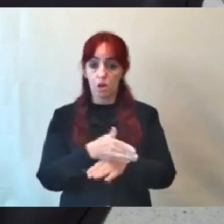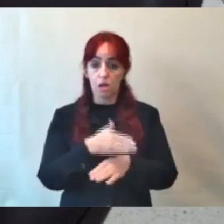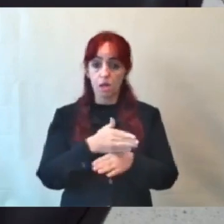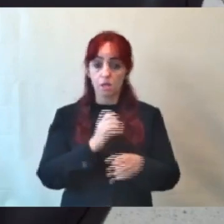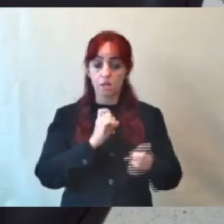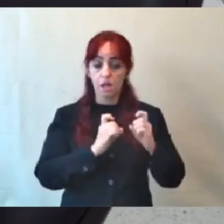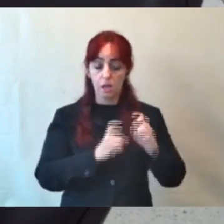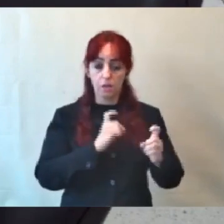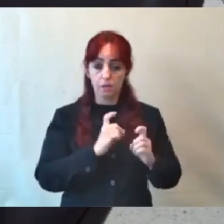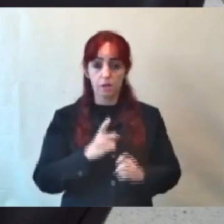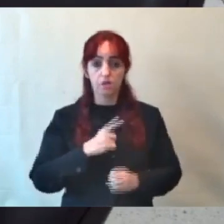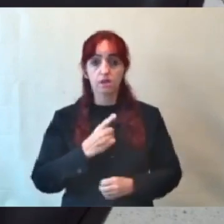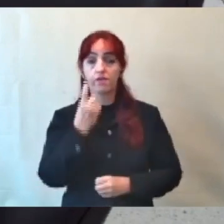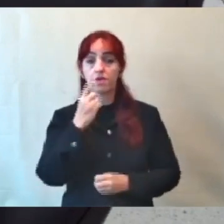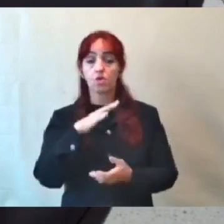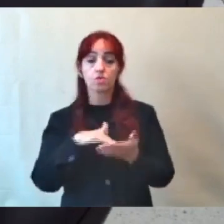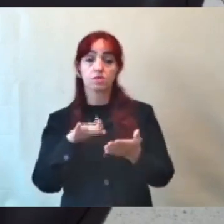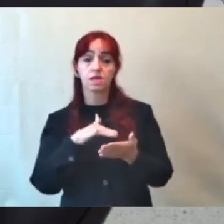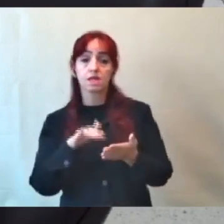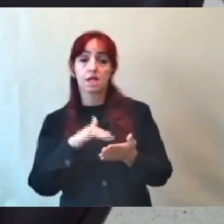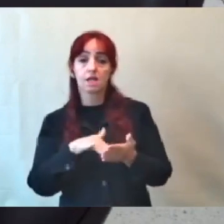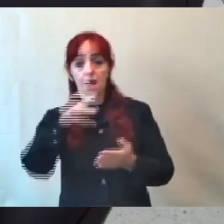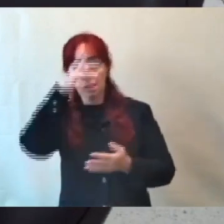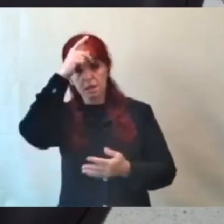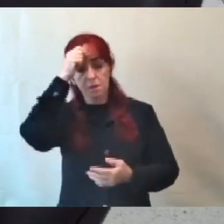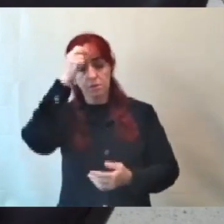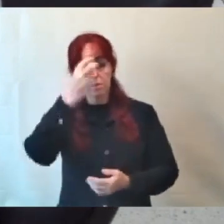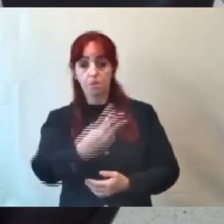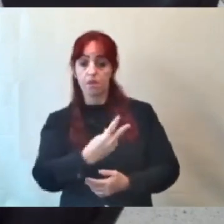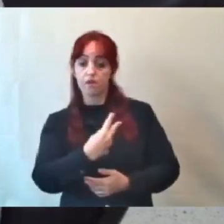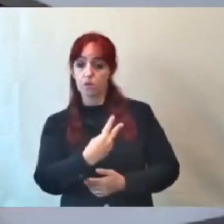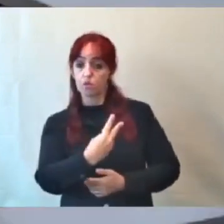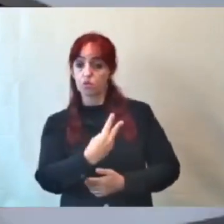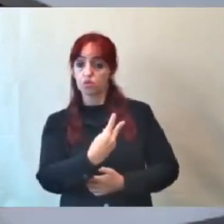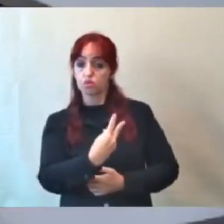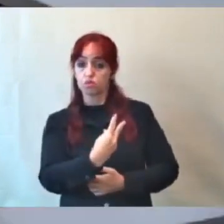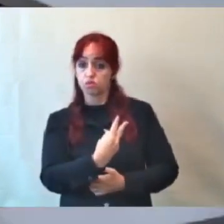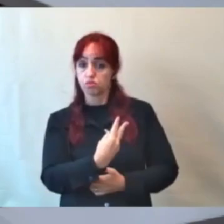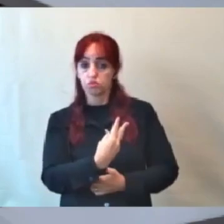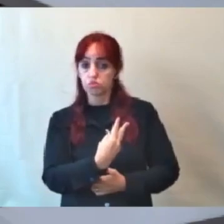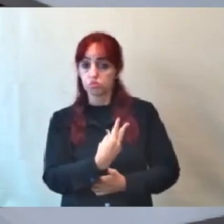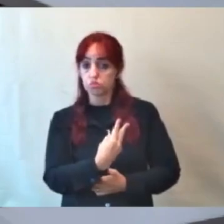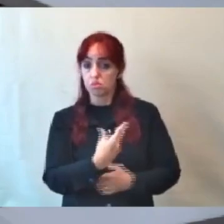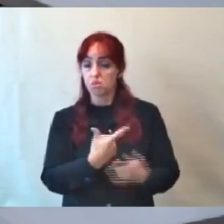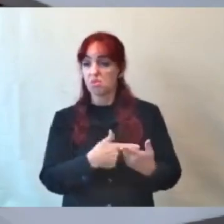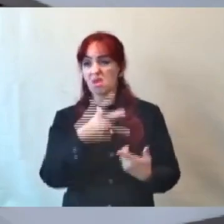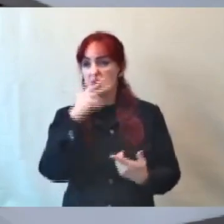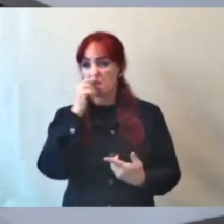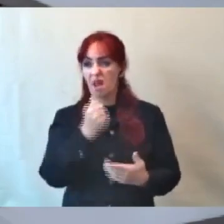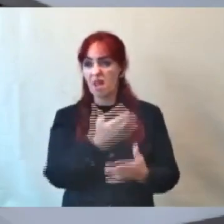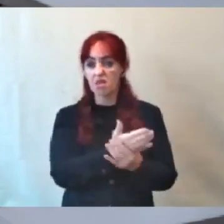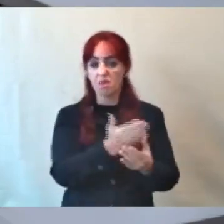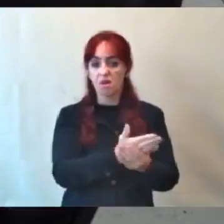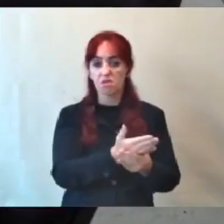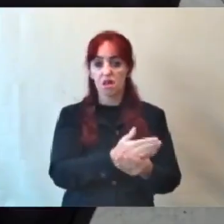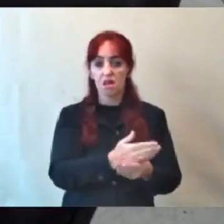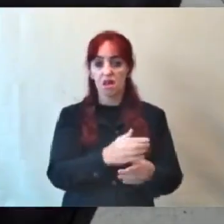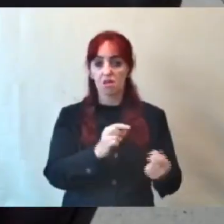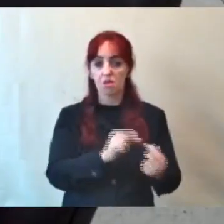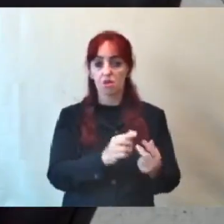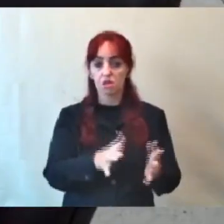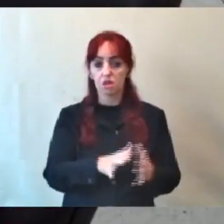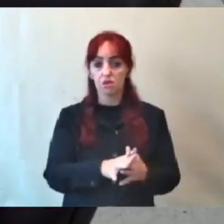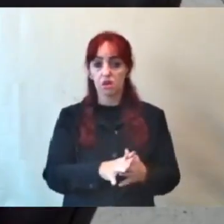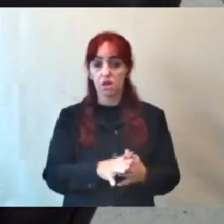secretário da prefeitura me viu, não vou falar o nome dele aqui, porque tudo é motivo de processo, mas ele saiu na hora que ele me viu entrando